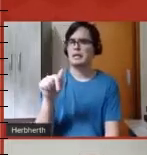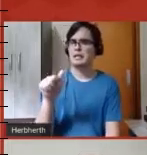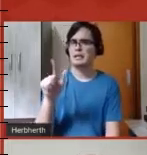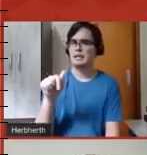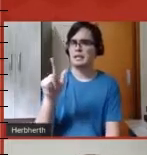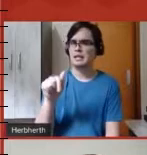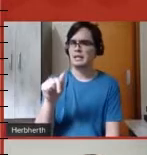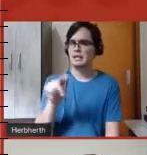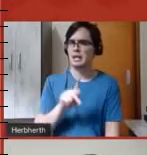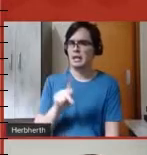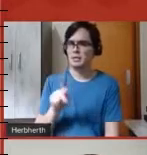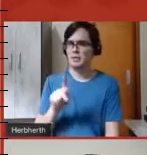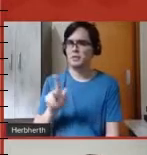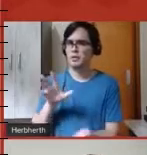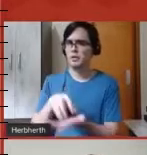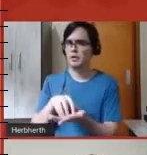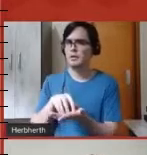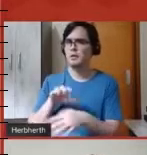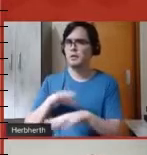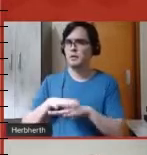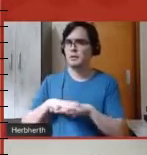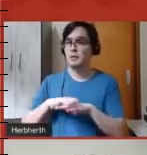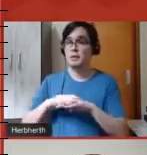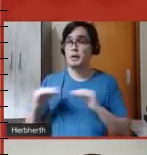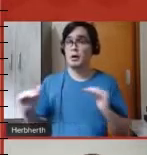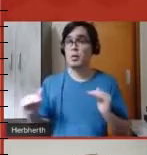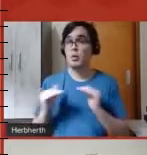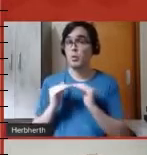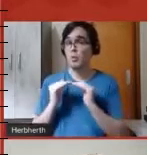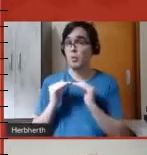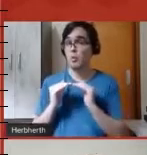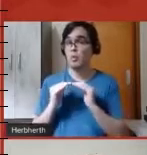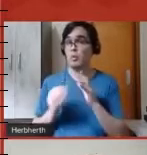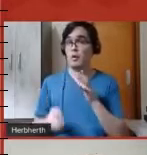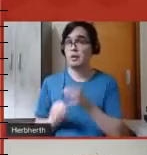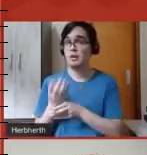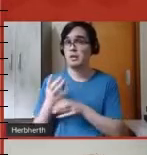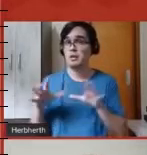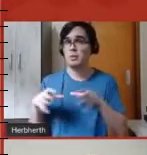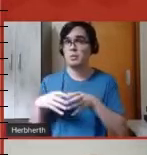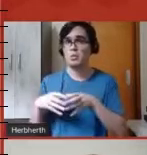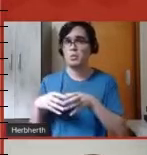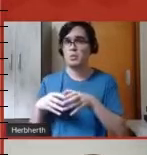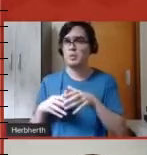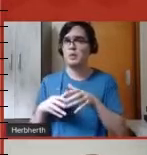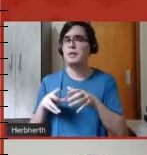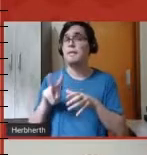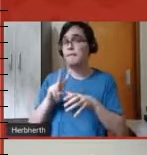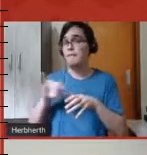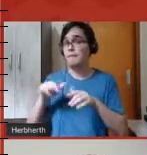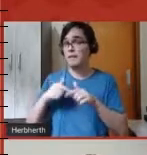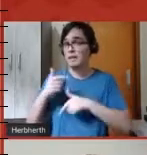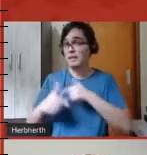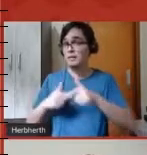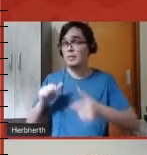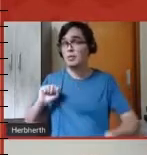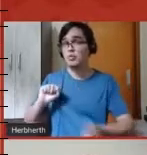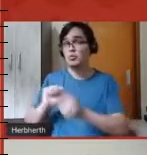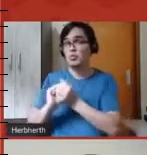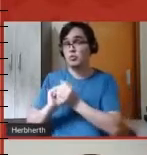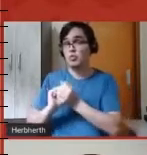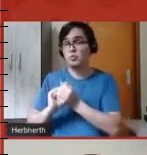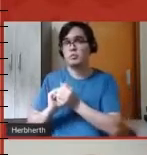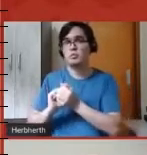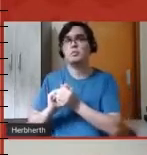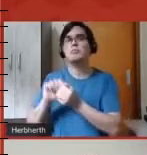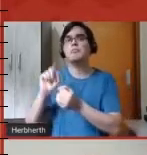departamento de matemática, concordamos em formar um grupo que iria trabalhar em conjunto, então, nós fizemos realmente uma